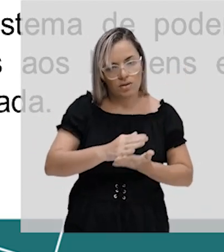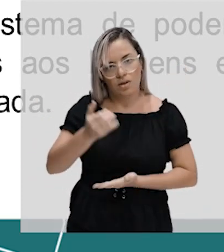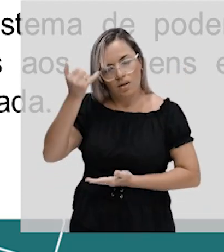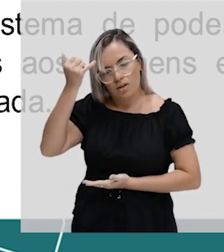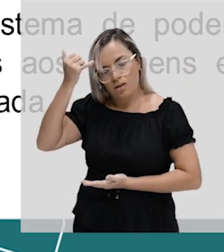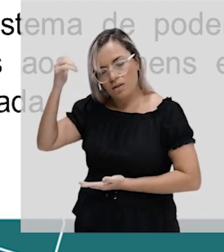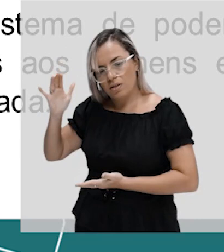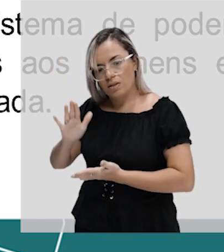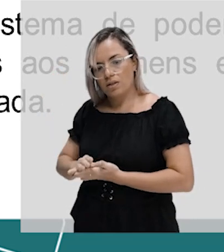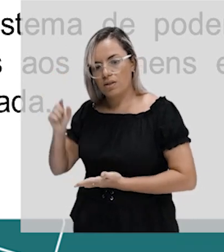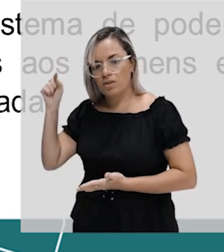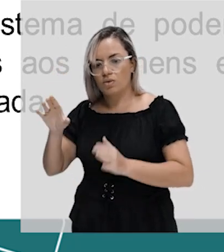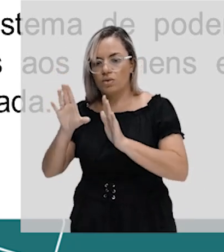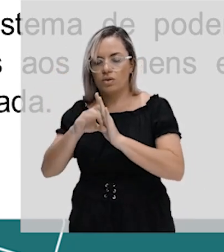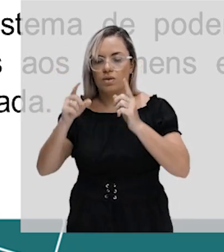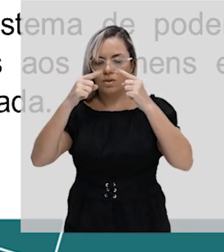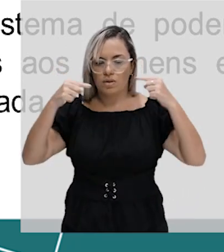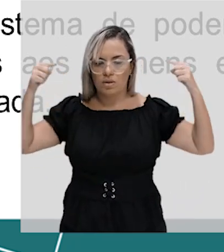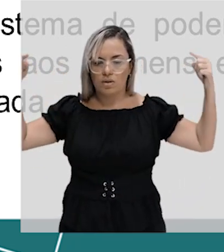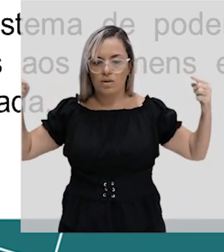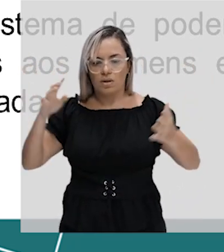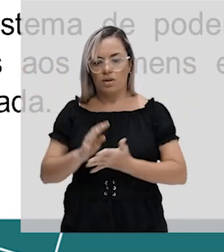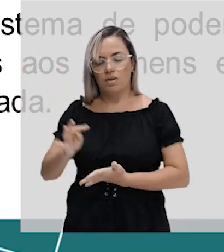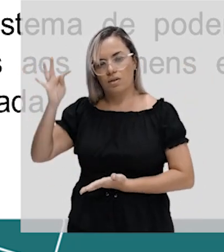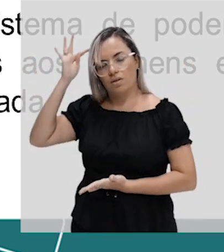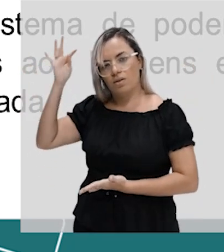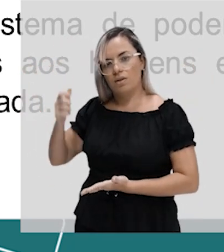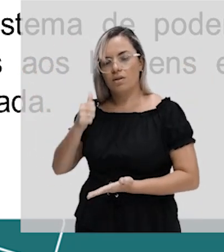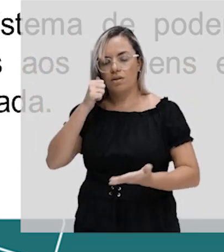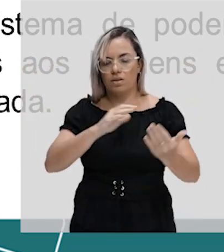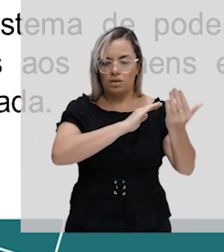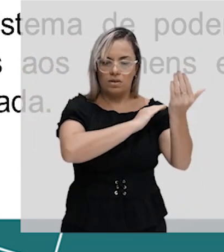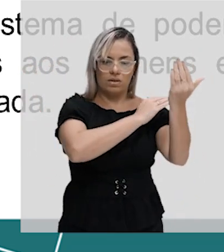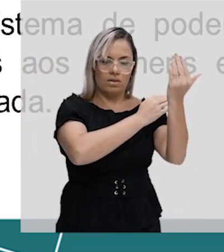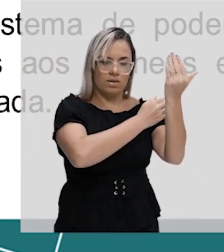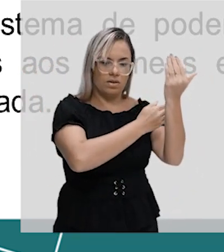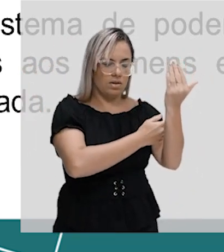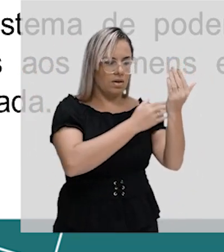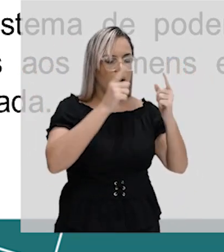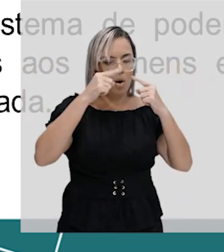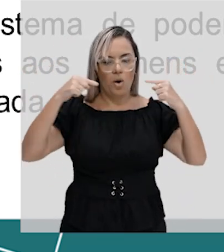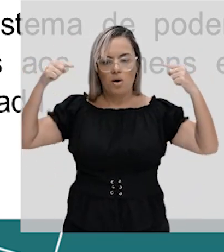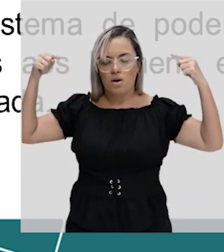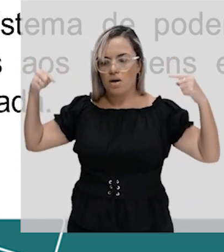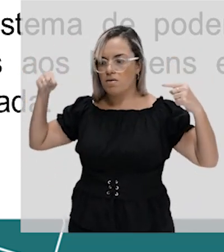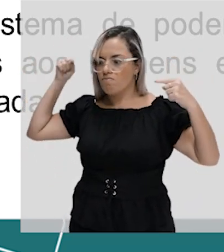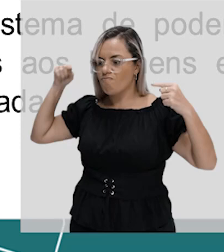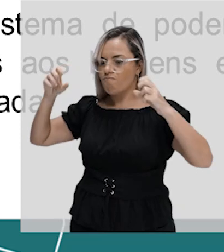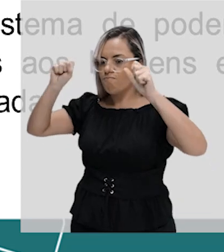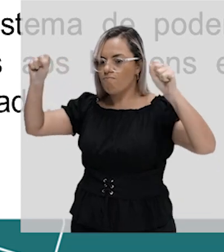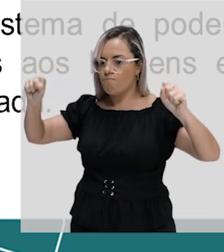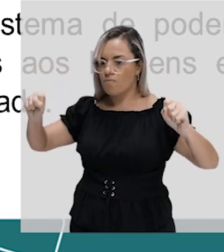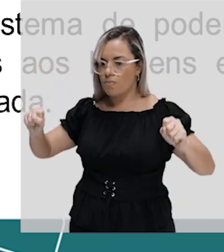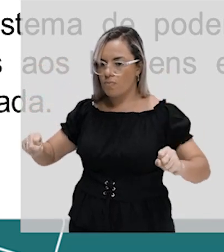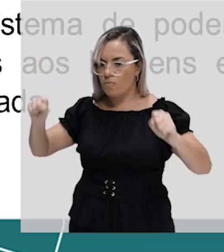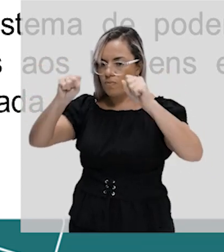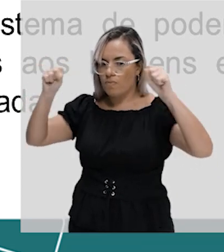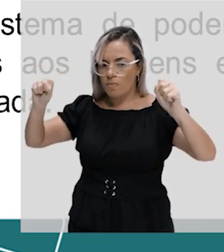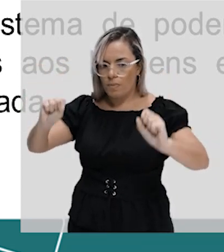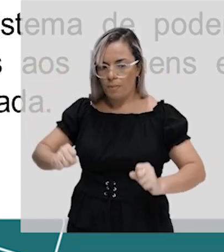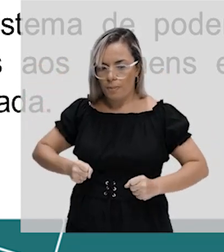Para as teorias feministas, o patriarcado é um sistema de poder análogo, ou seja,